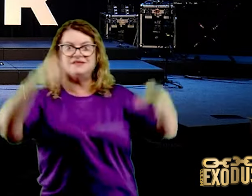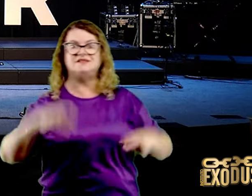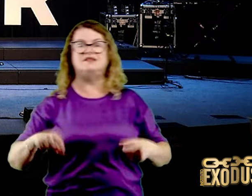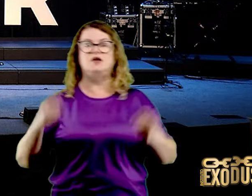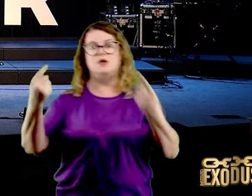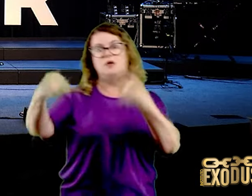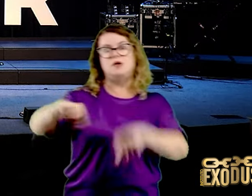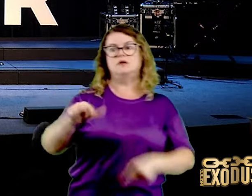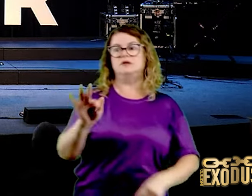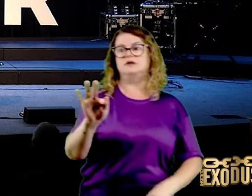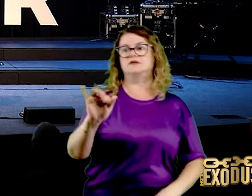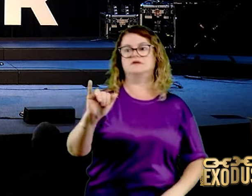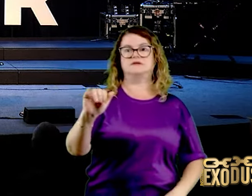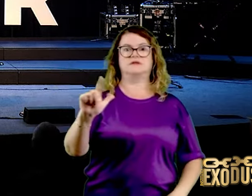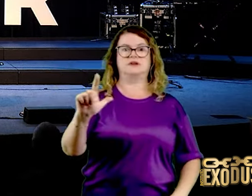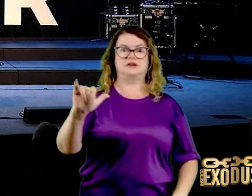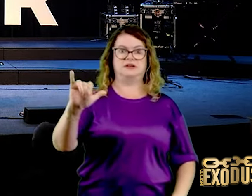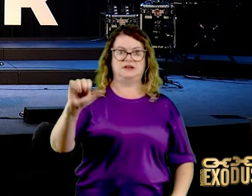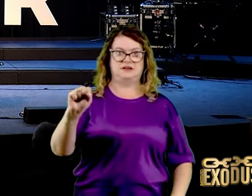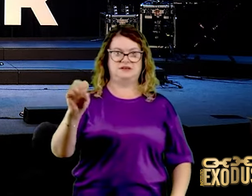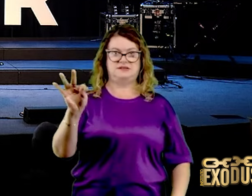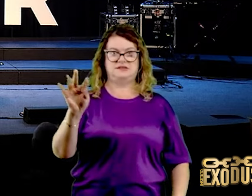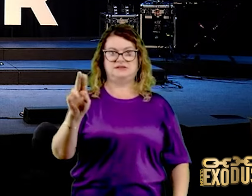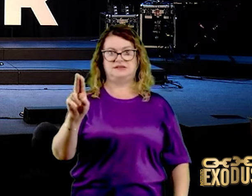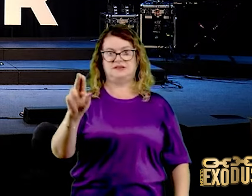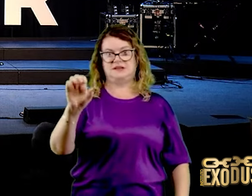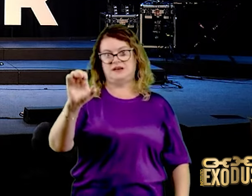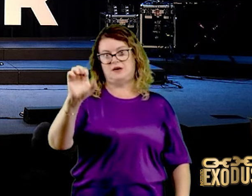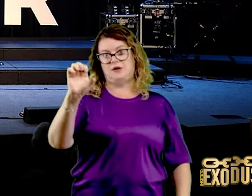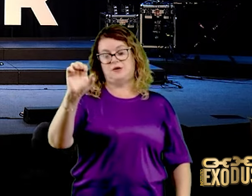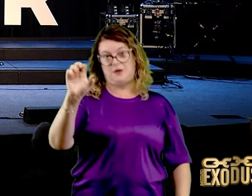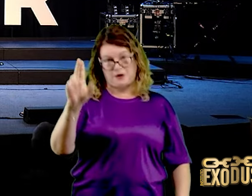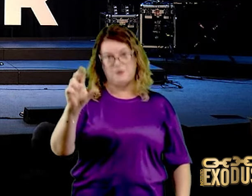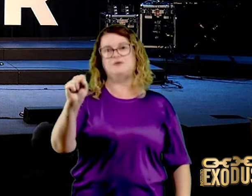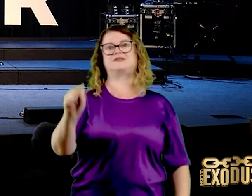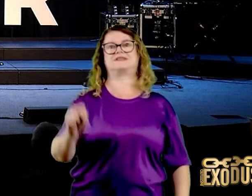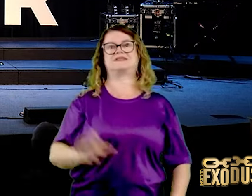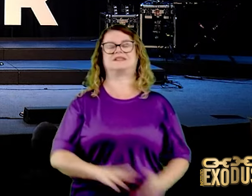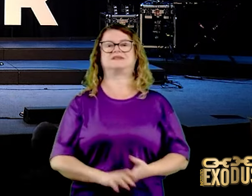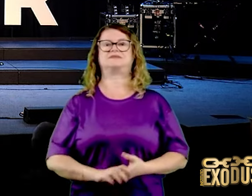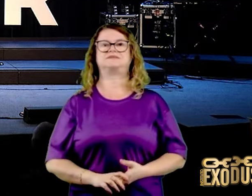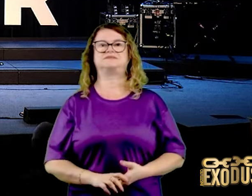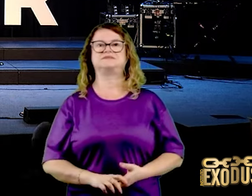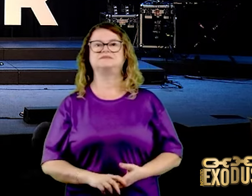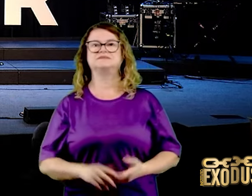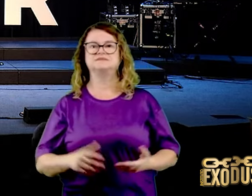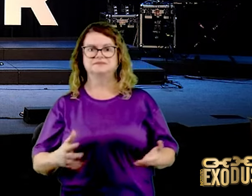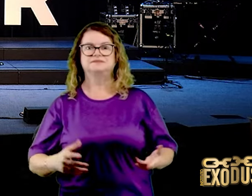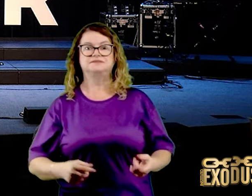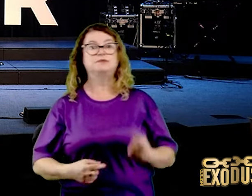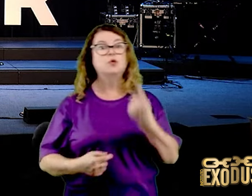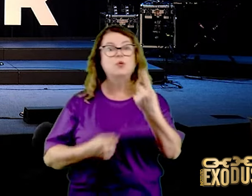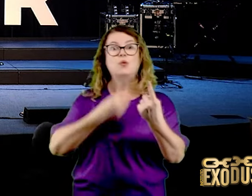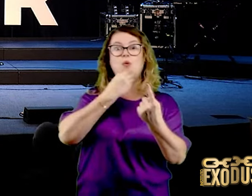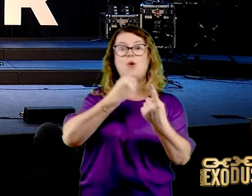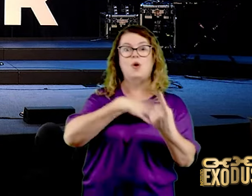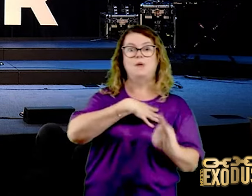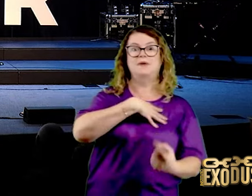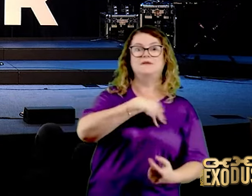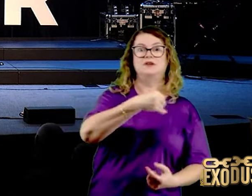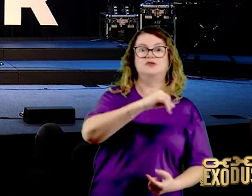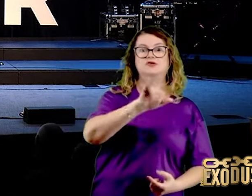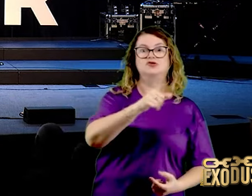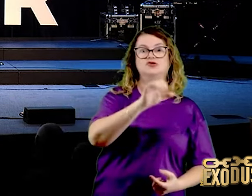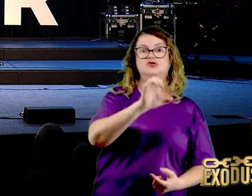e um homem, filho de Zeruia, socorre Davi, no seu cansaço,